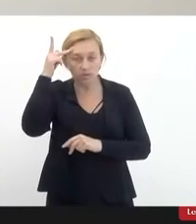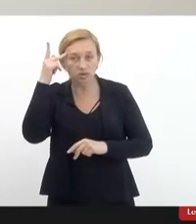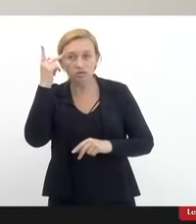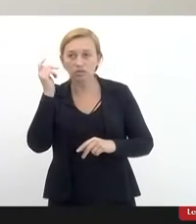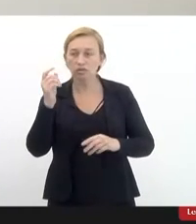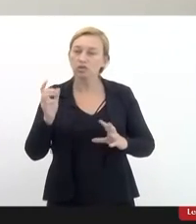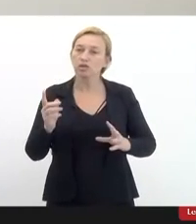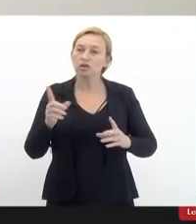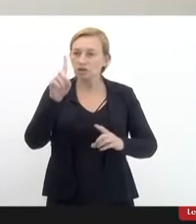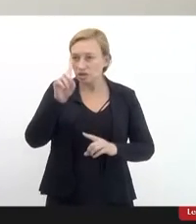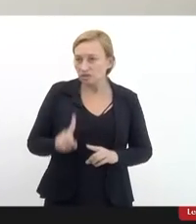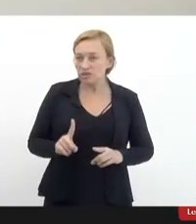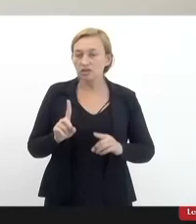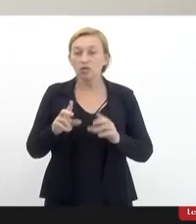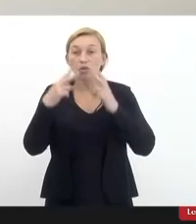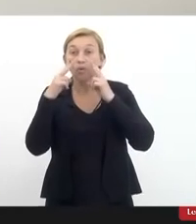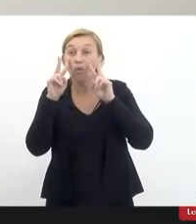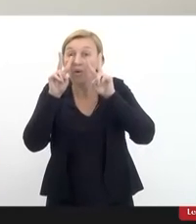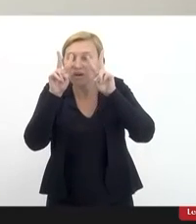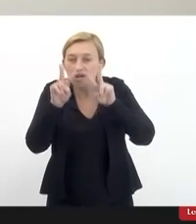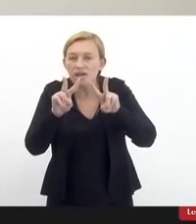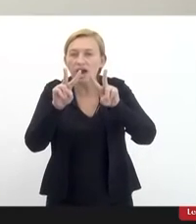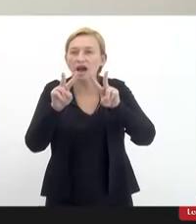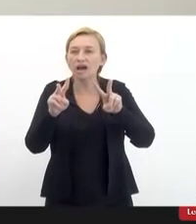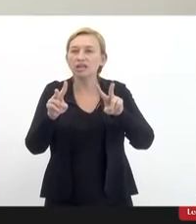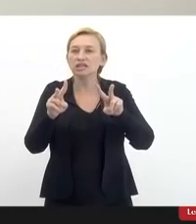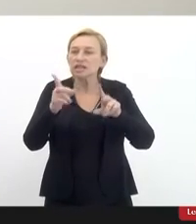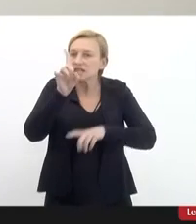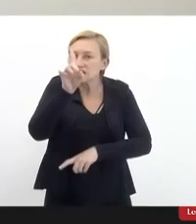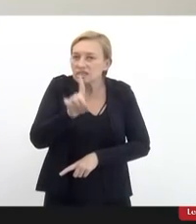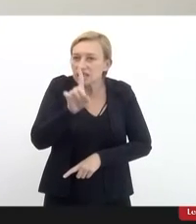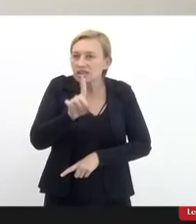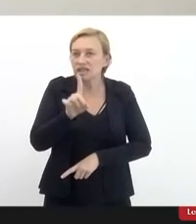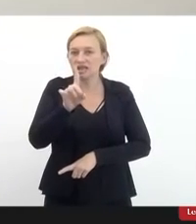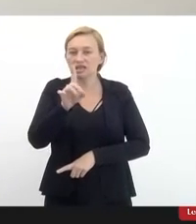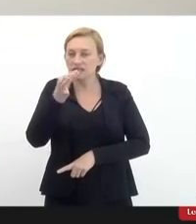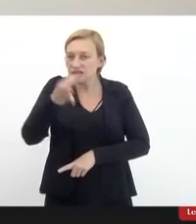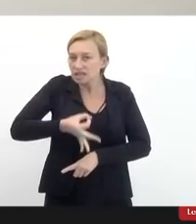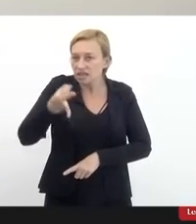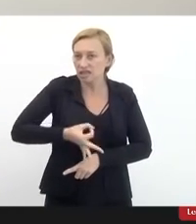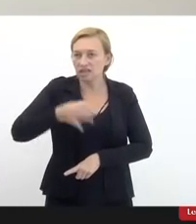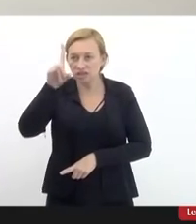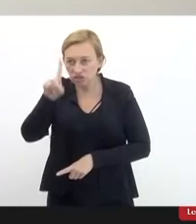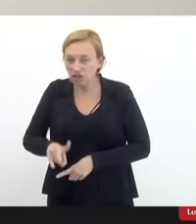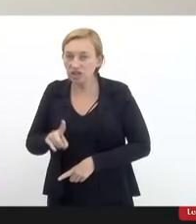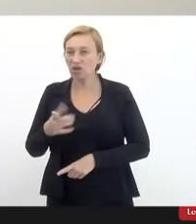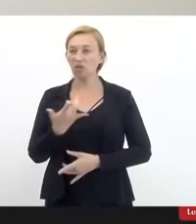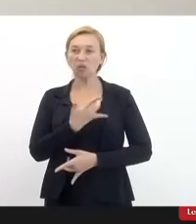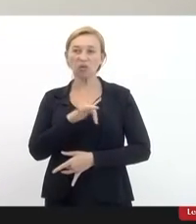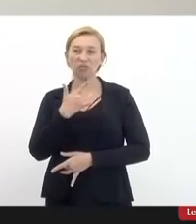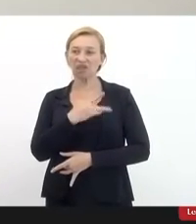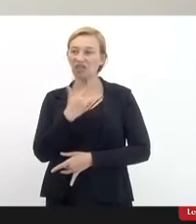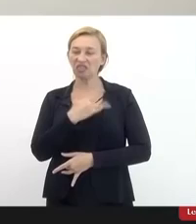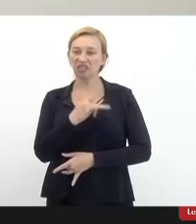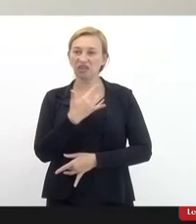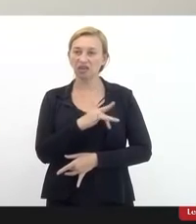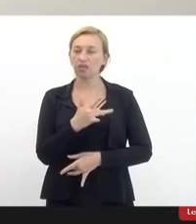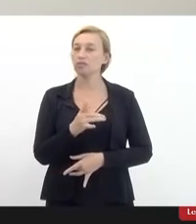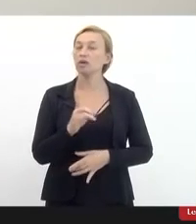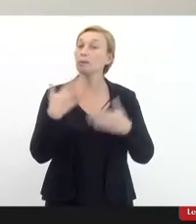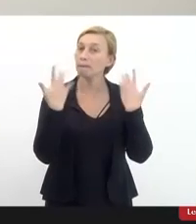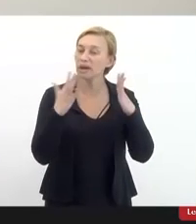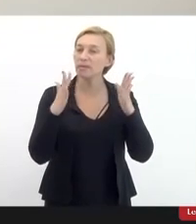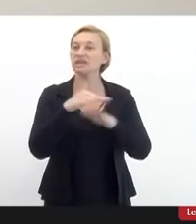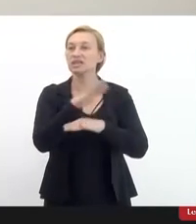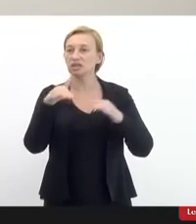deficiência com um olhar de garantia de direitos e não com um olhar de coitadismo ou de capacitismo então parabéns a